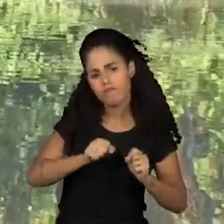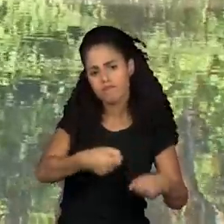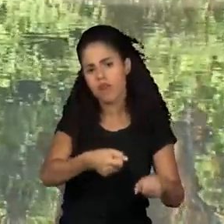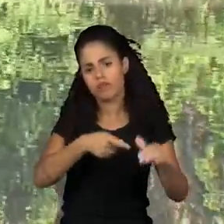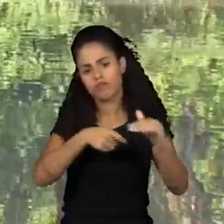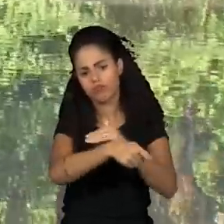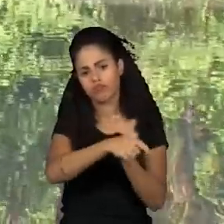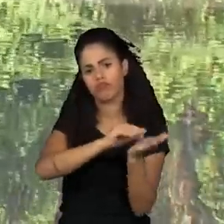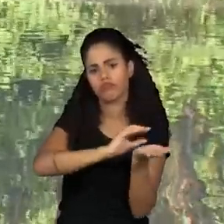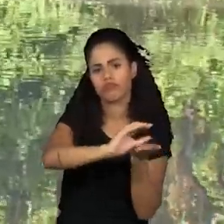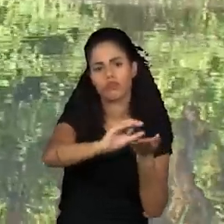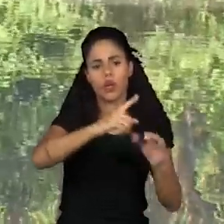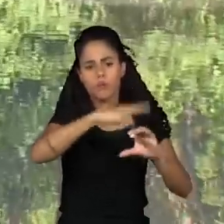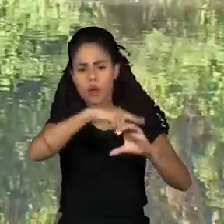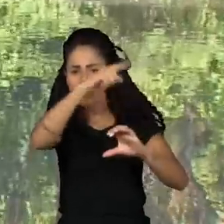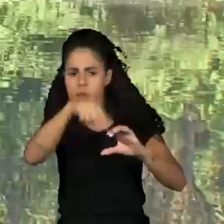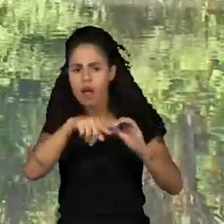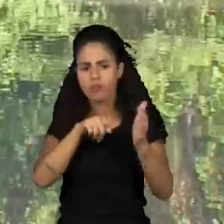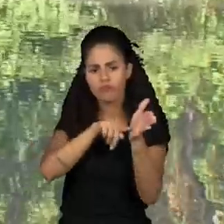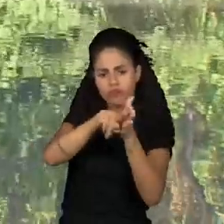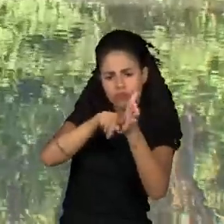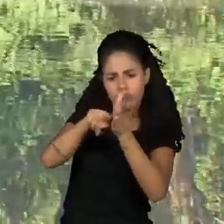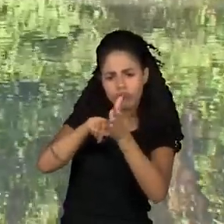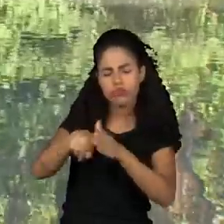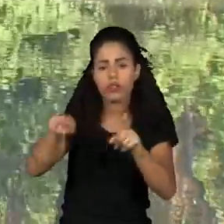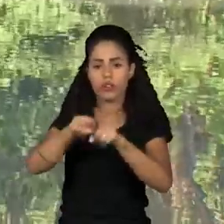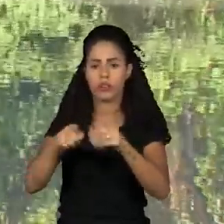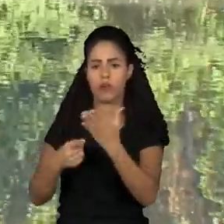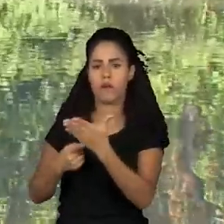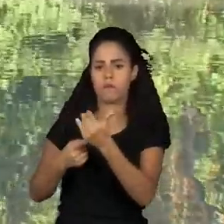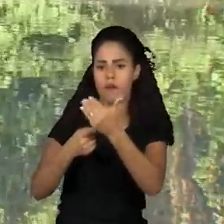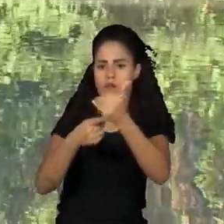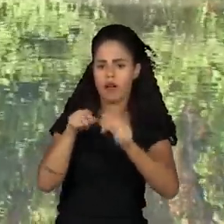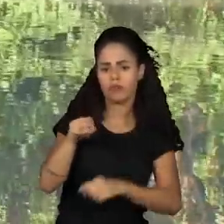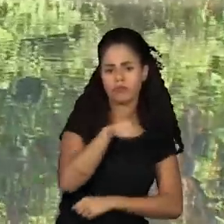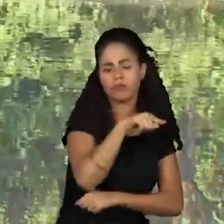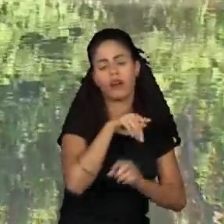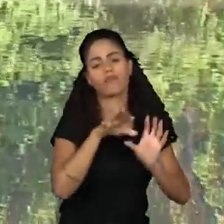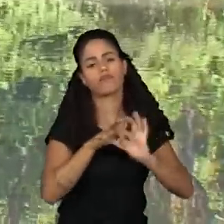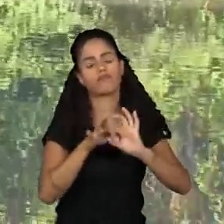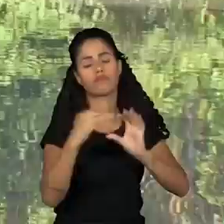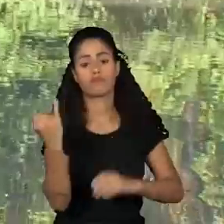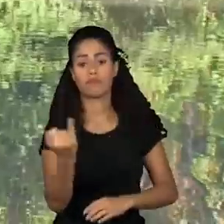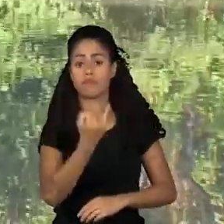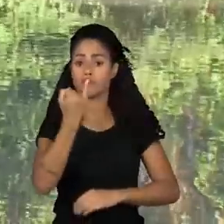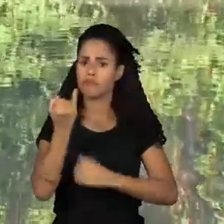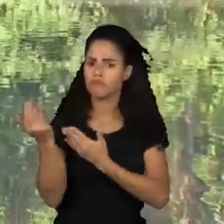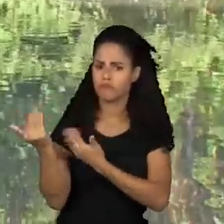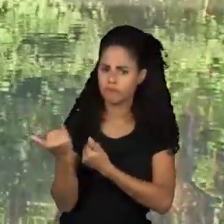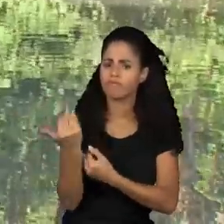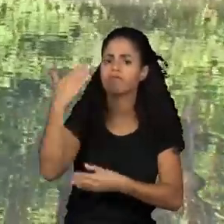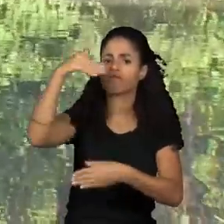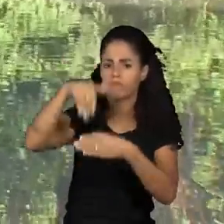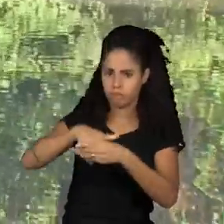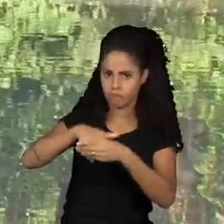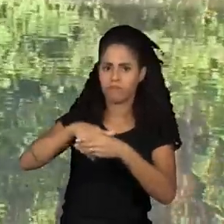investimentos em ciência, pesquisa e tecnologia. E os jovens afirmam votar em políticos que